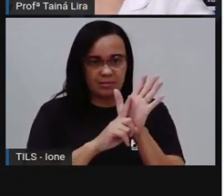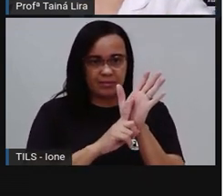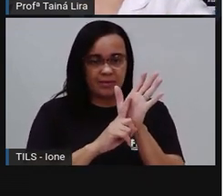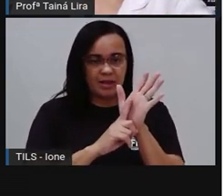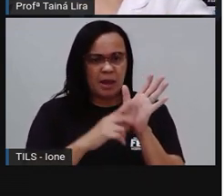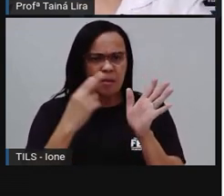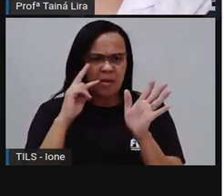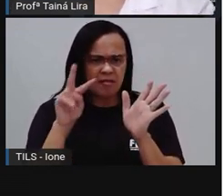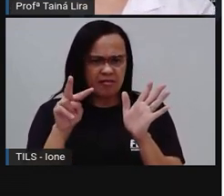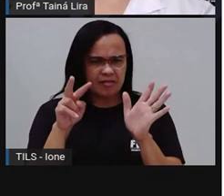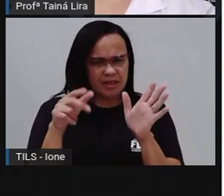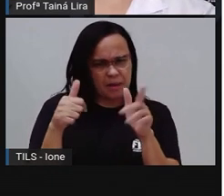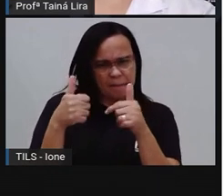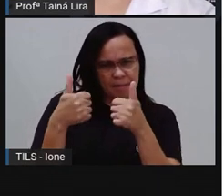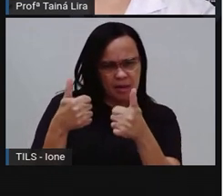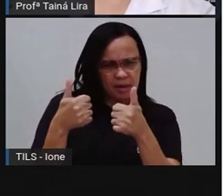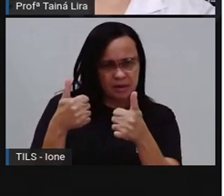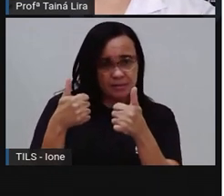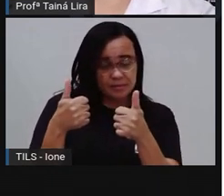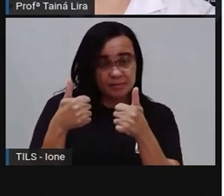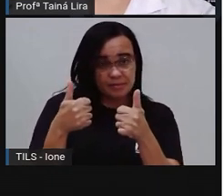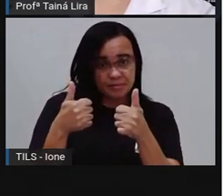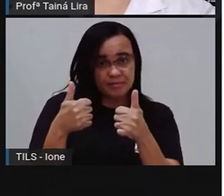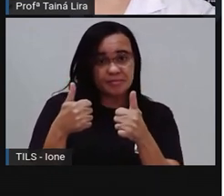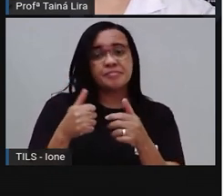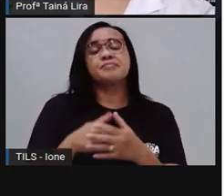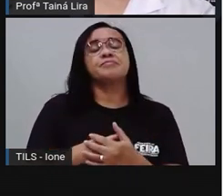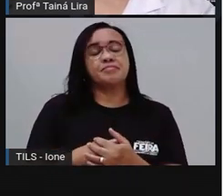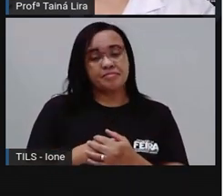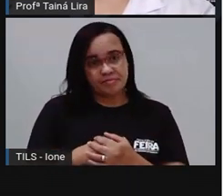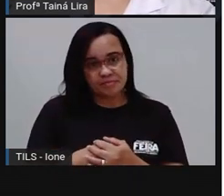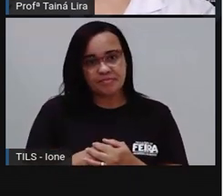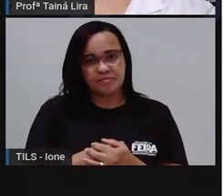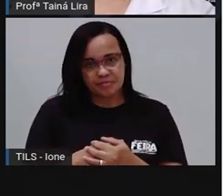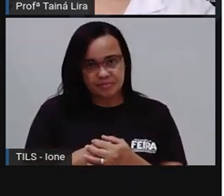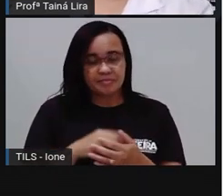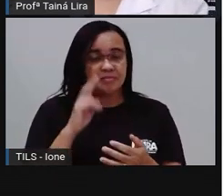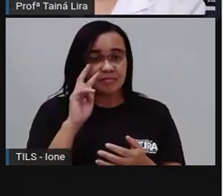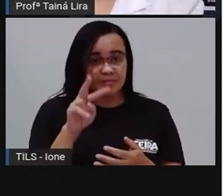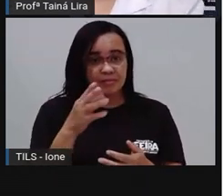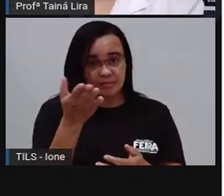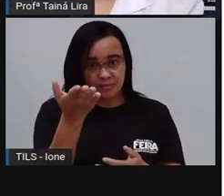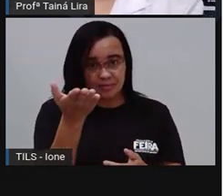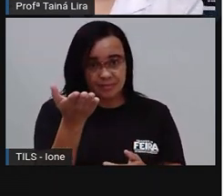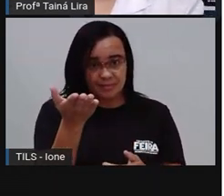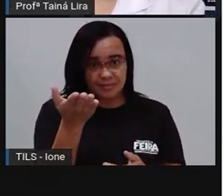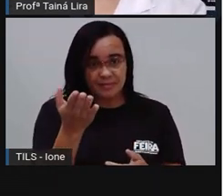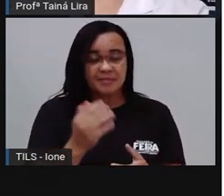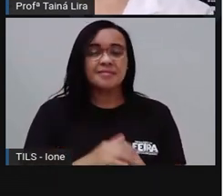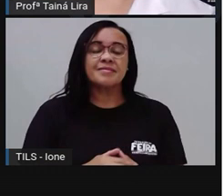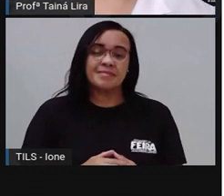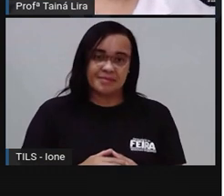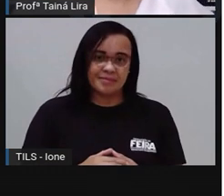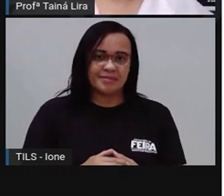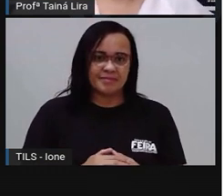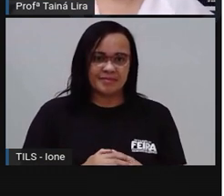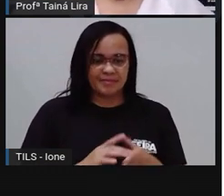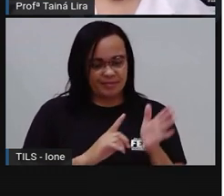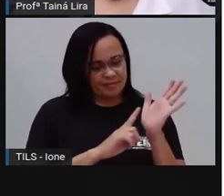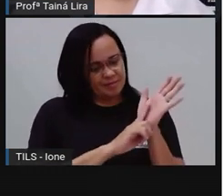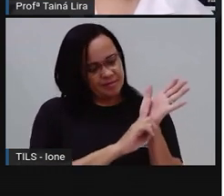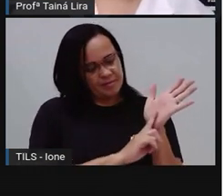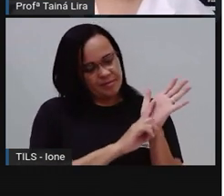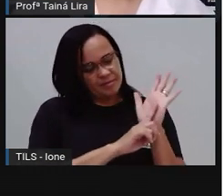margem, tá? E aí, sempre na primeira linha, eu vou afastar ali, certo? Na distância de um